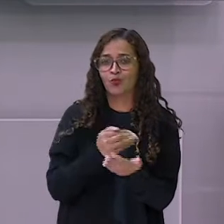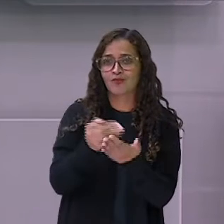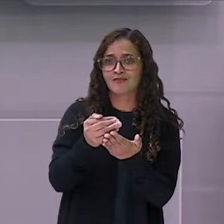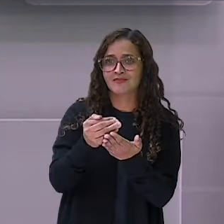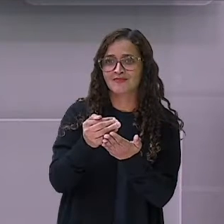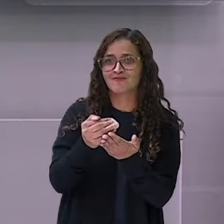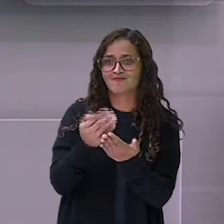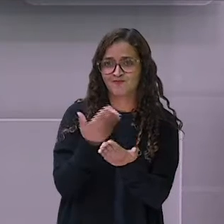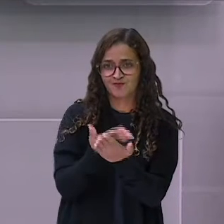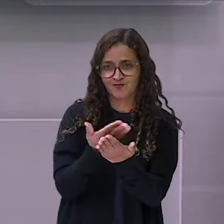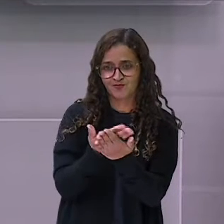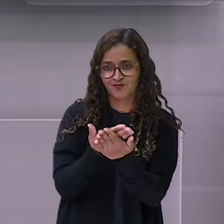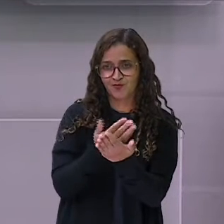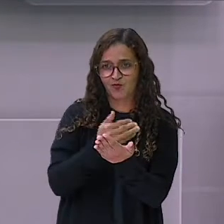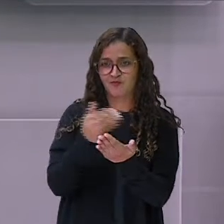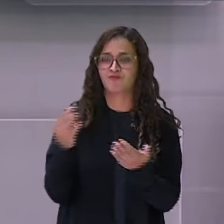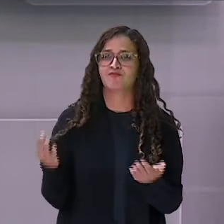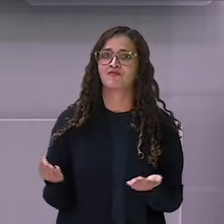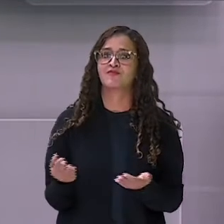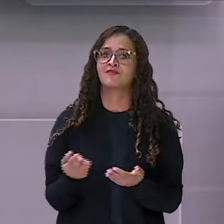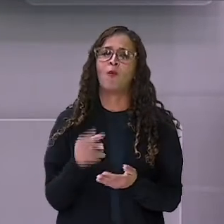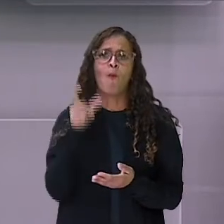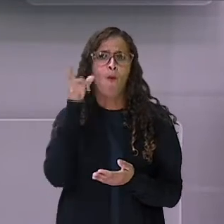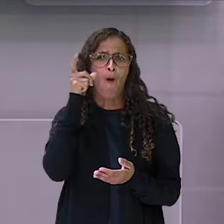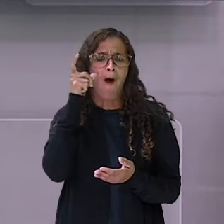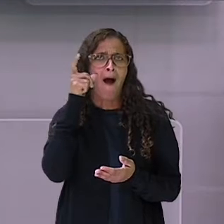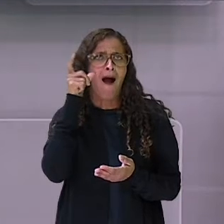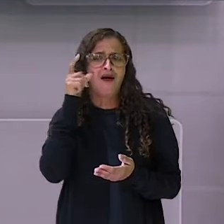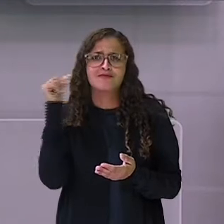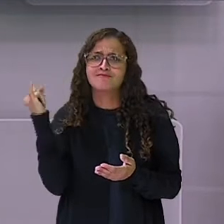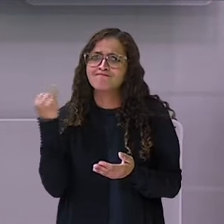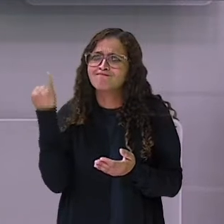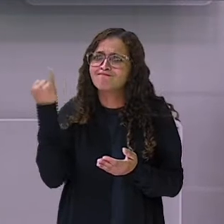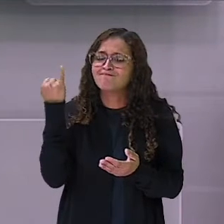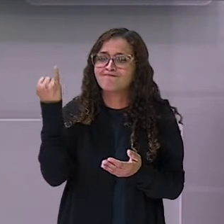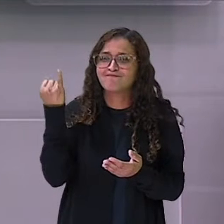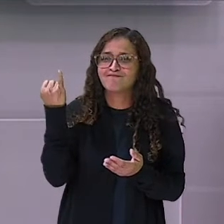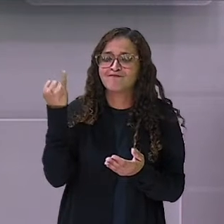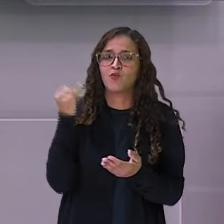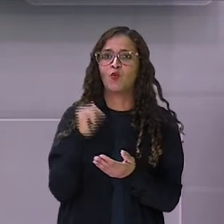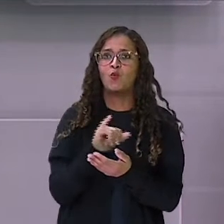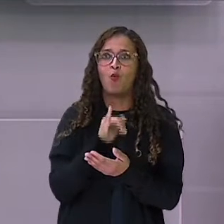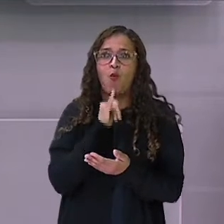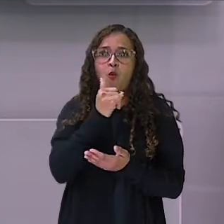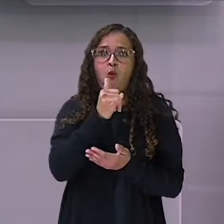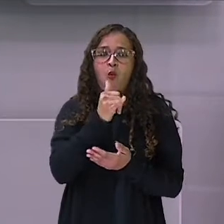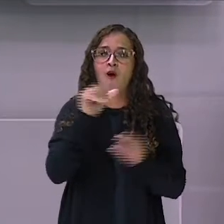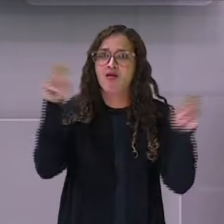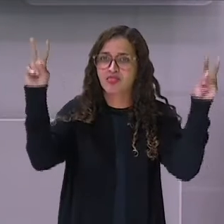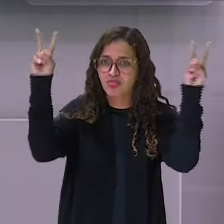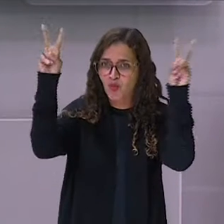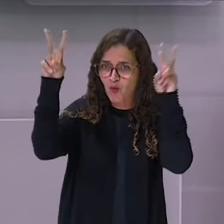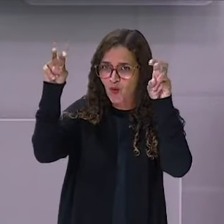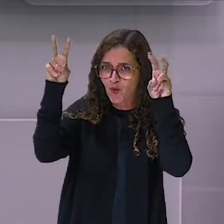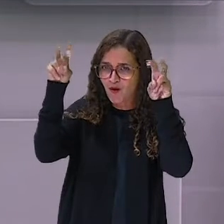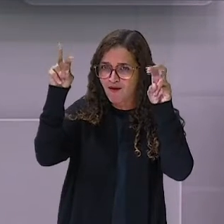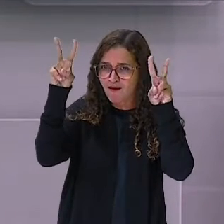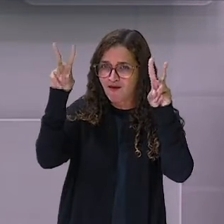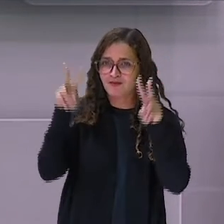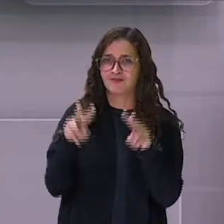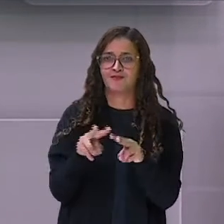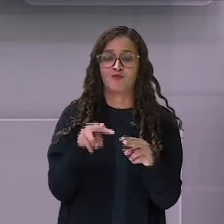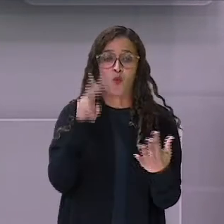aula. E a nossa aula está muito interessante. Nós vamos falar sobre o tema leitura e